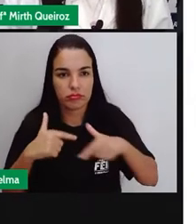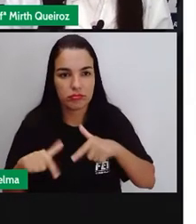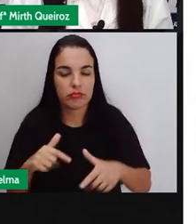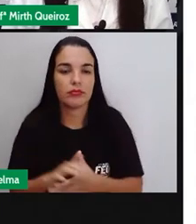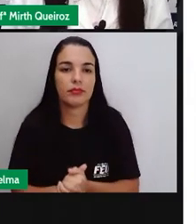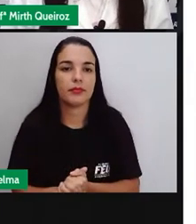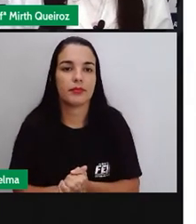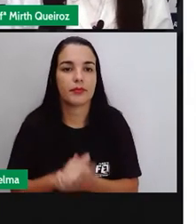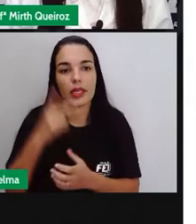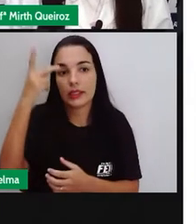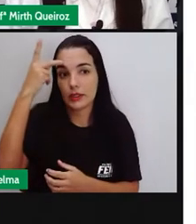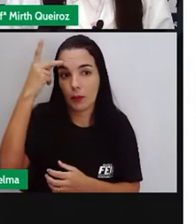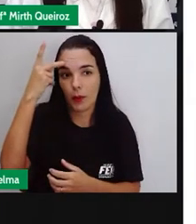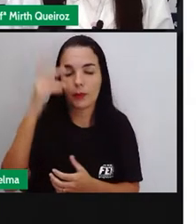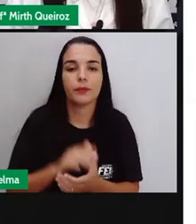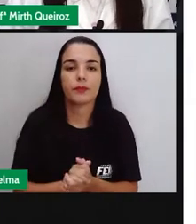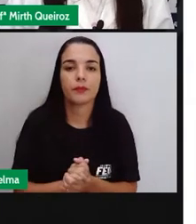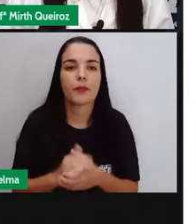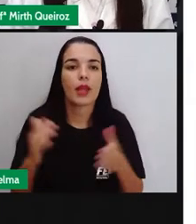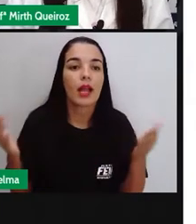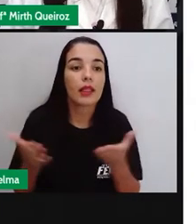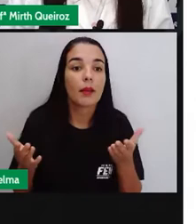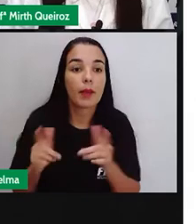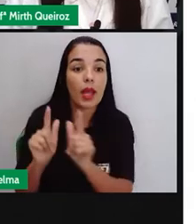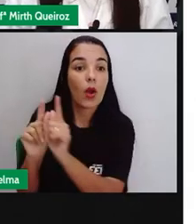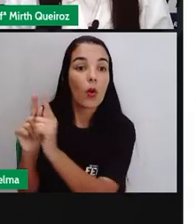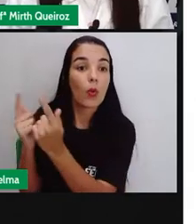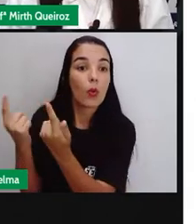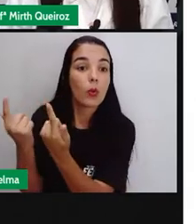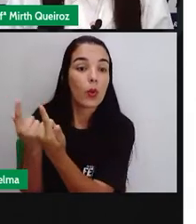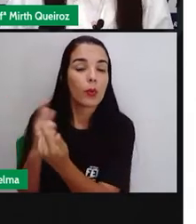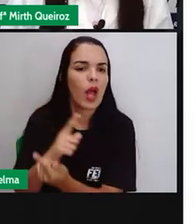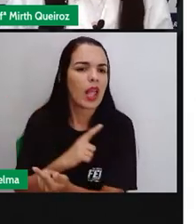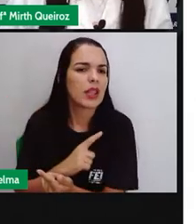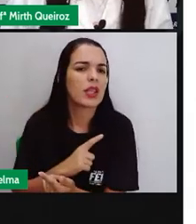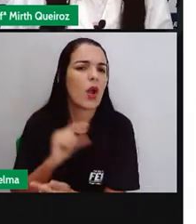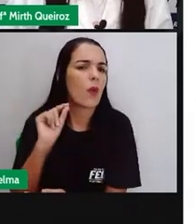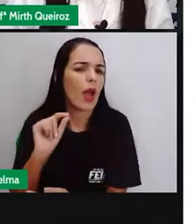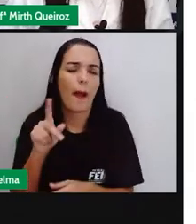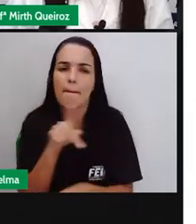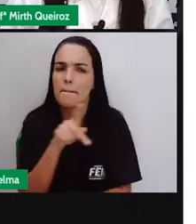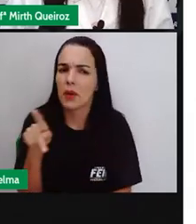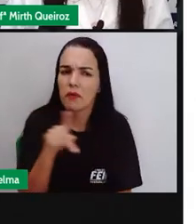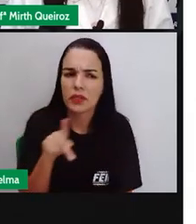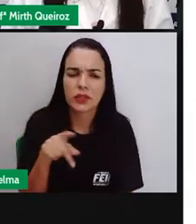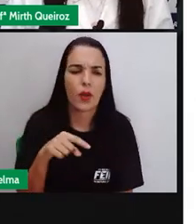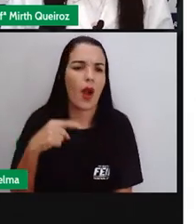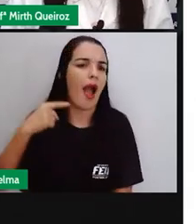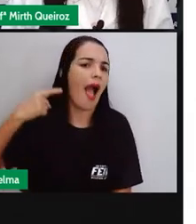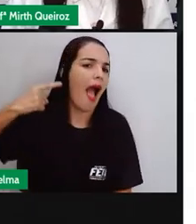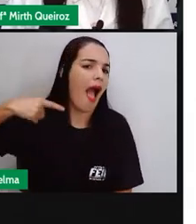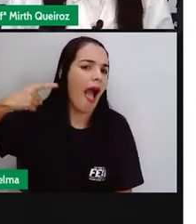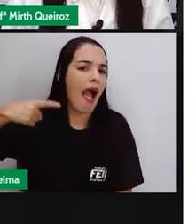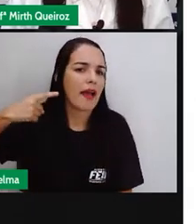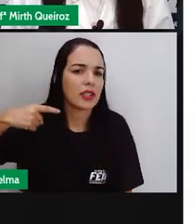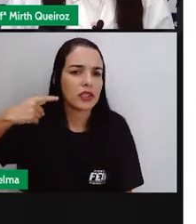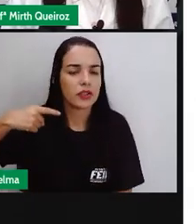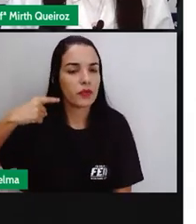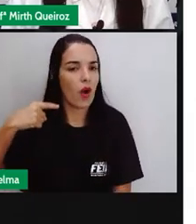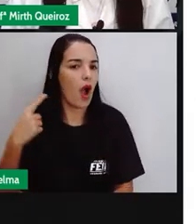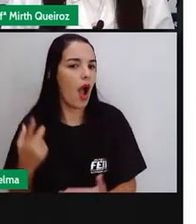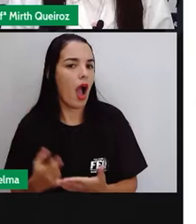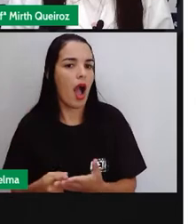O grupo tinha também, não só lavradores, mas tinham professores, advogados e outras pessoas que não estavam